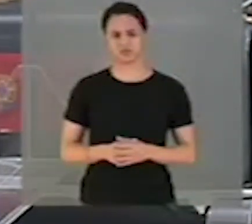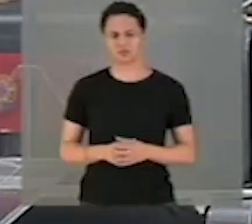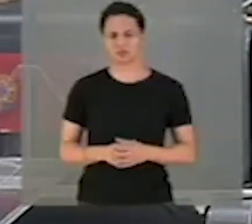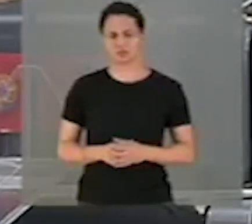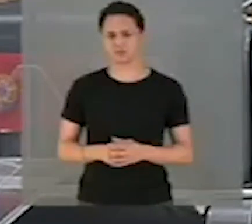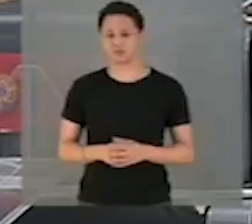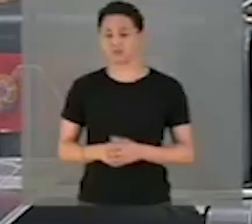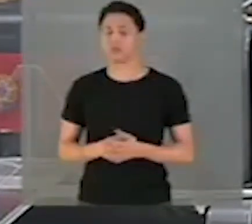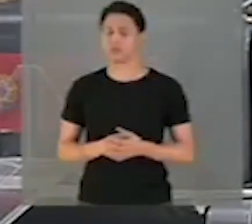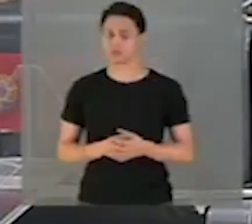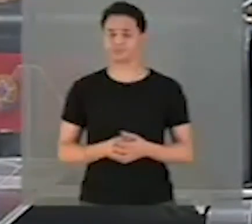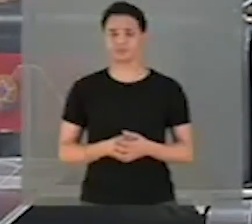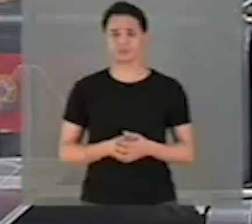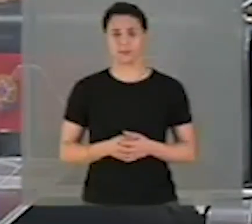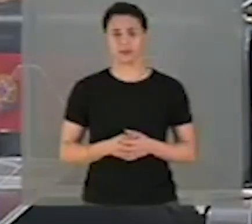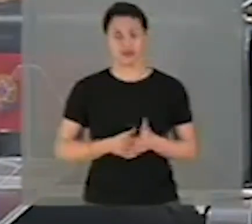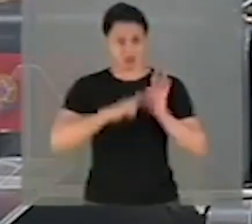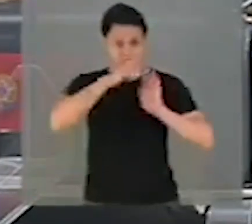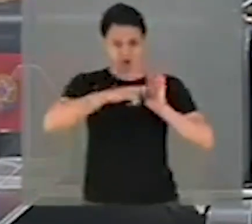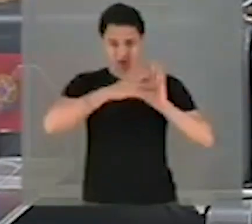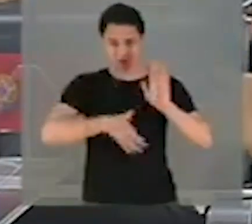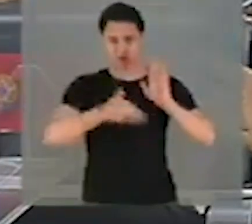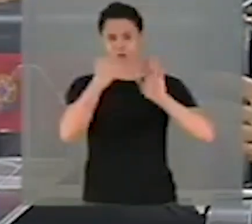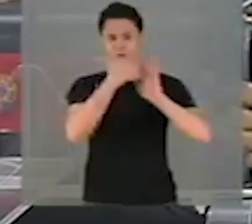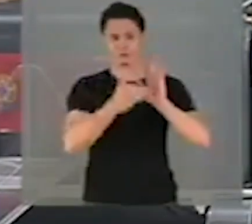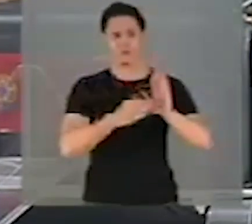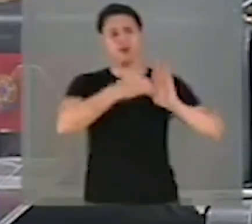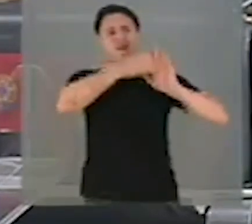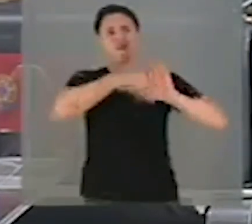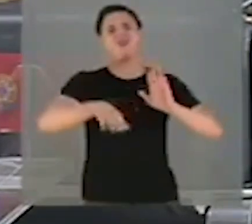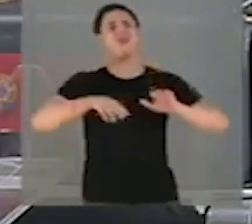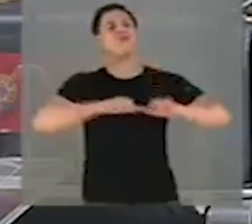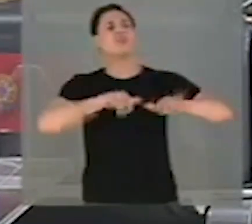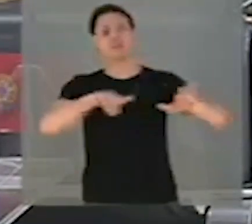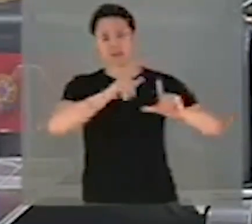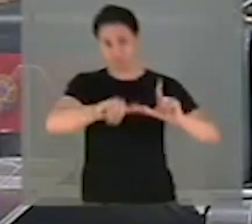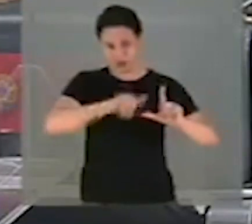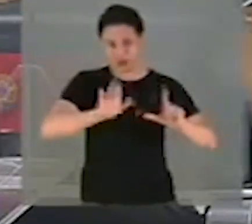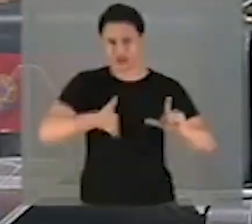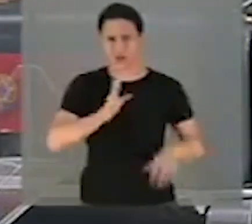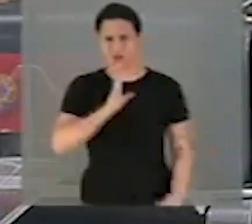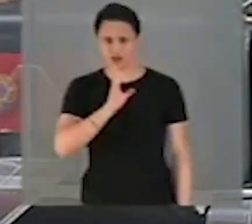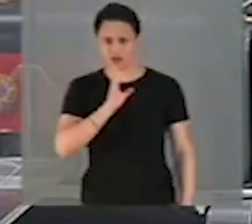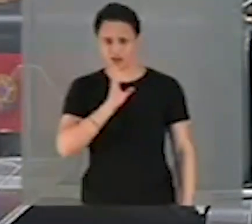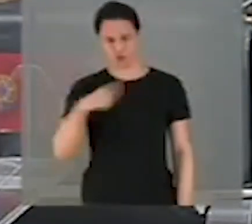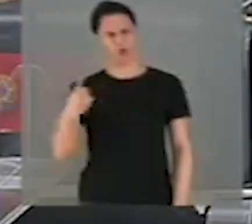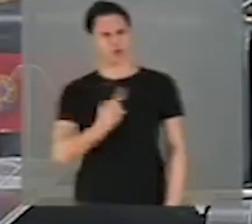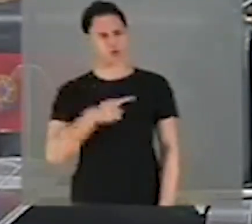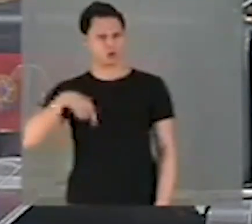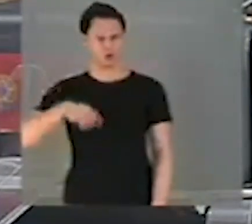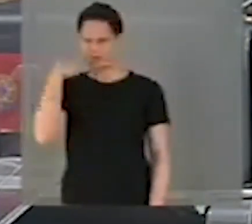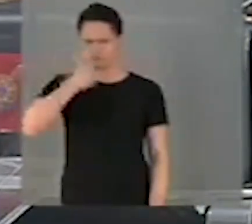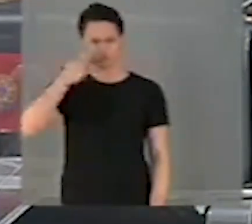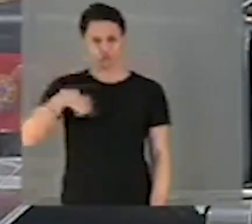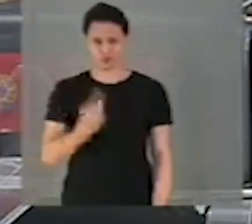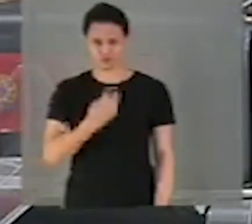Os pontos do relatório que têm sido vazados, que a imprensa já conhece, senador Girão, e que nós, que estamos nessa